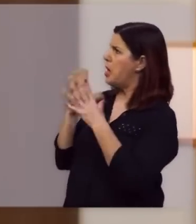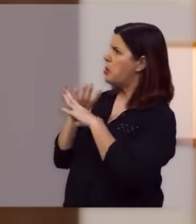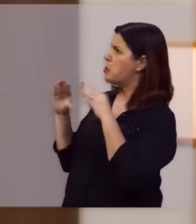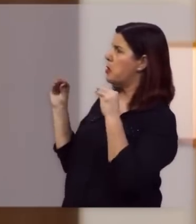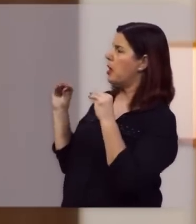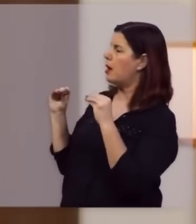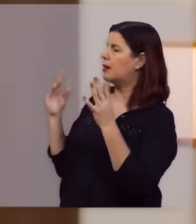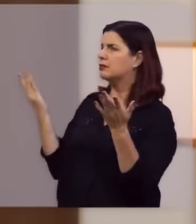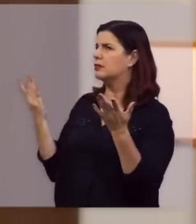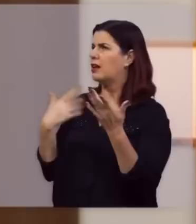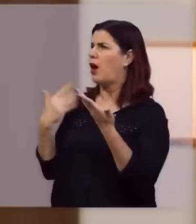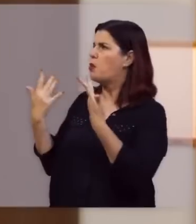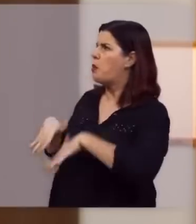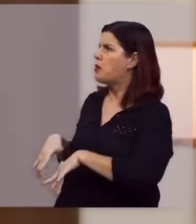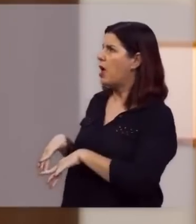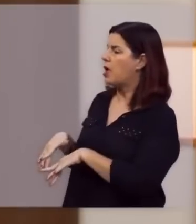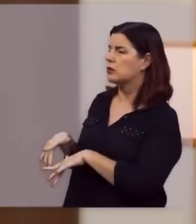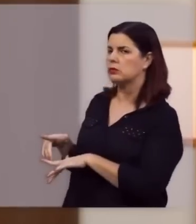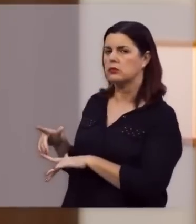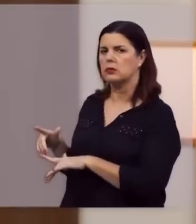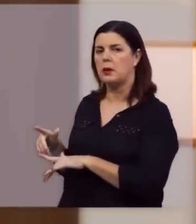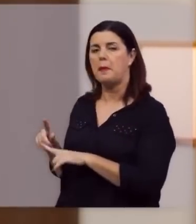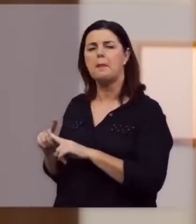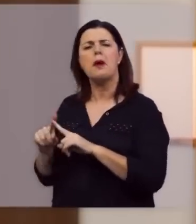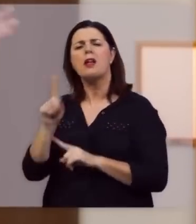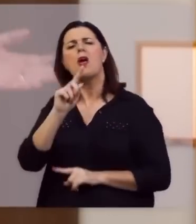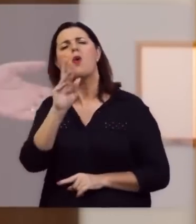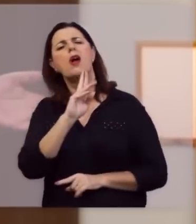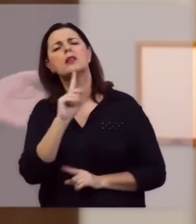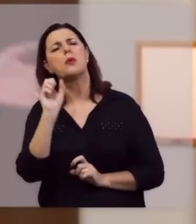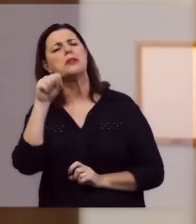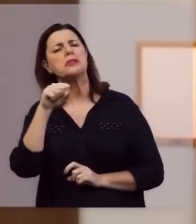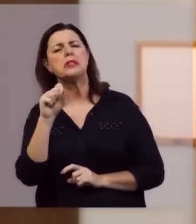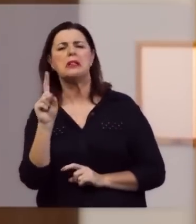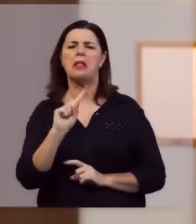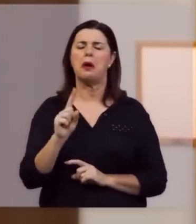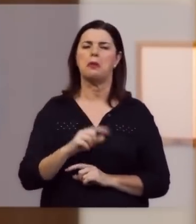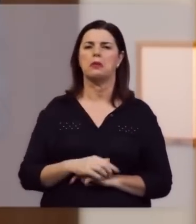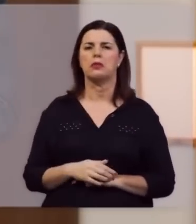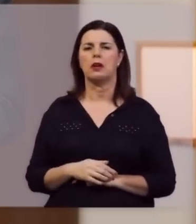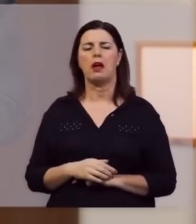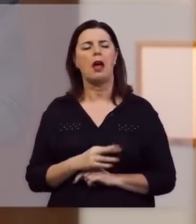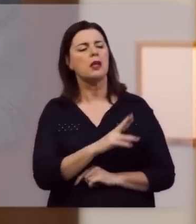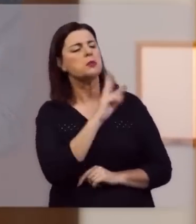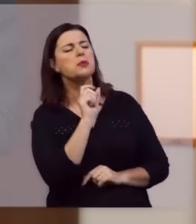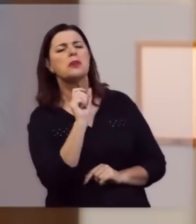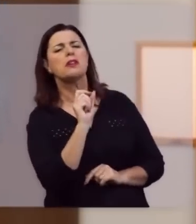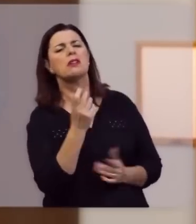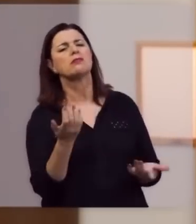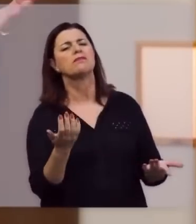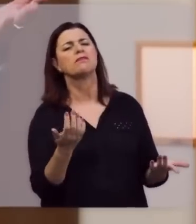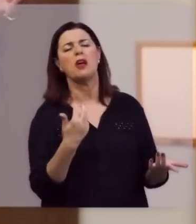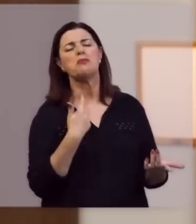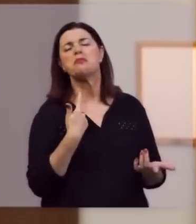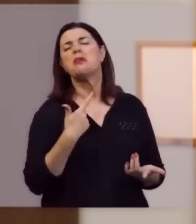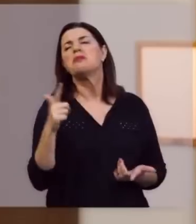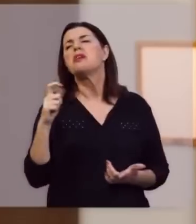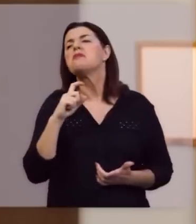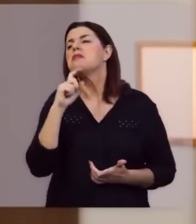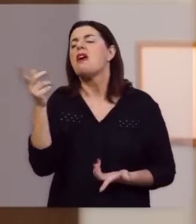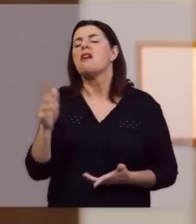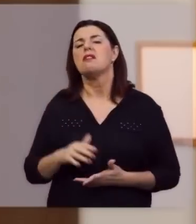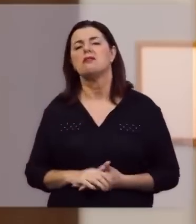curado, não, eu não quero ser curado, mas ele não responde nem sim, nem não, ele responde, eu não tenho ninguém,